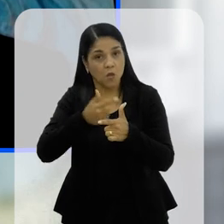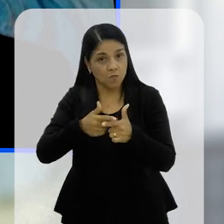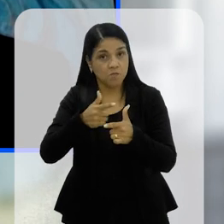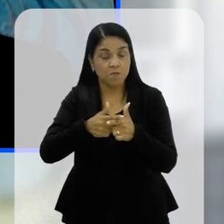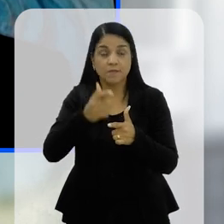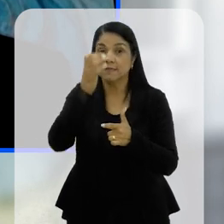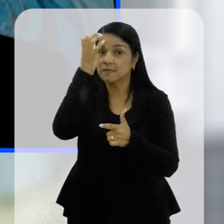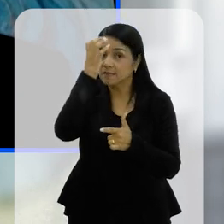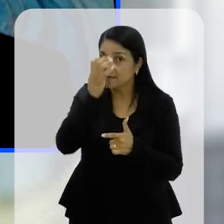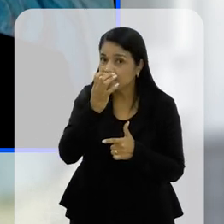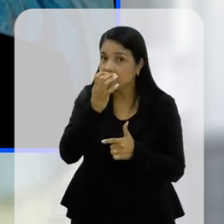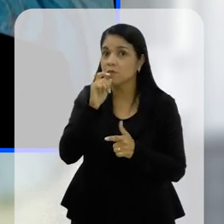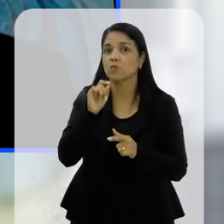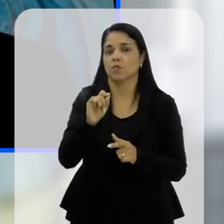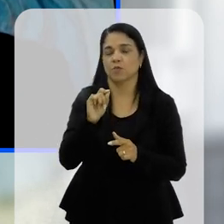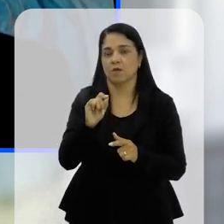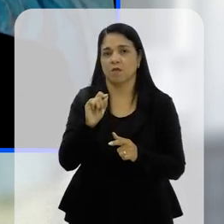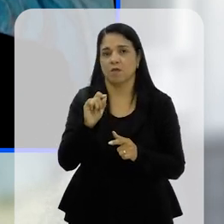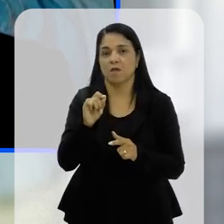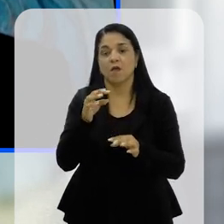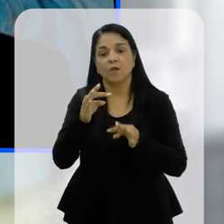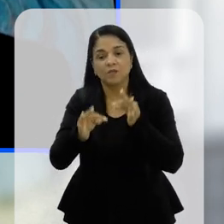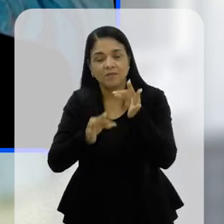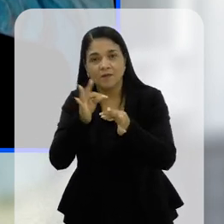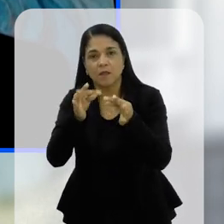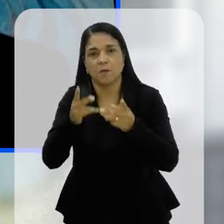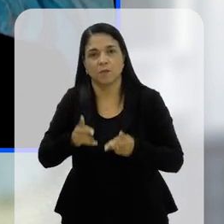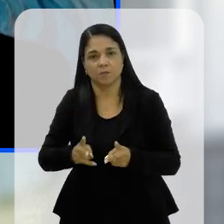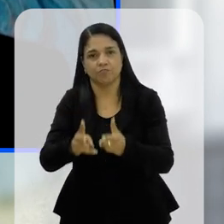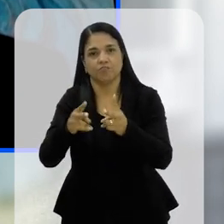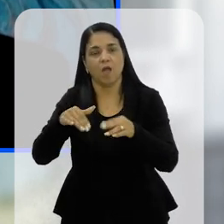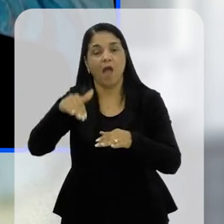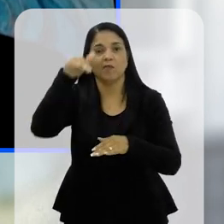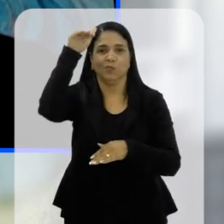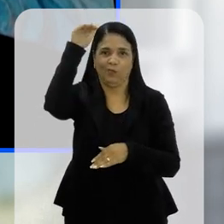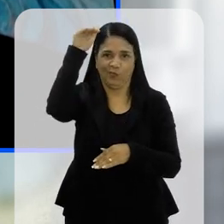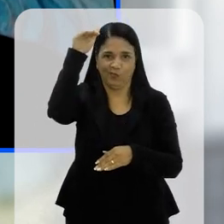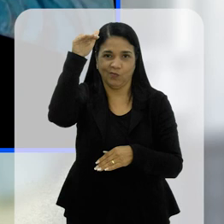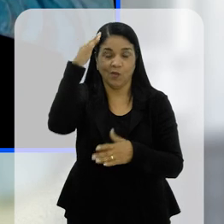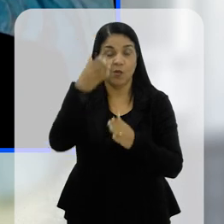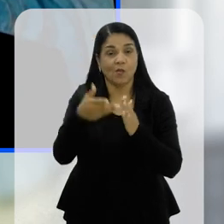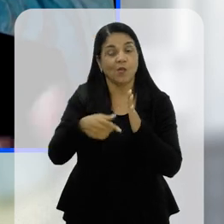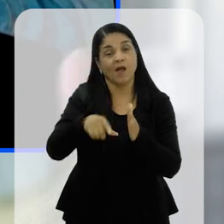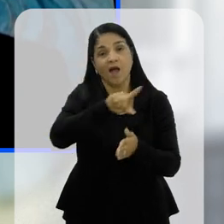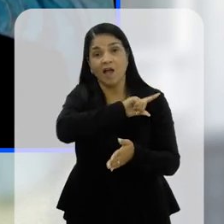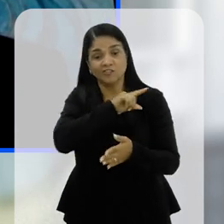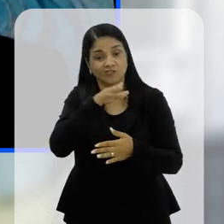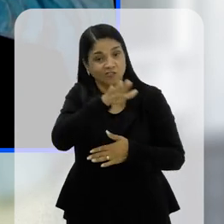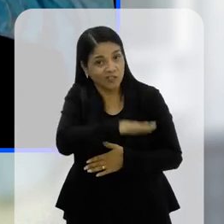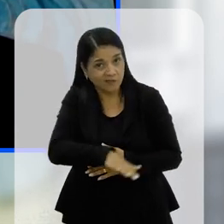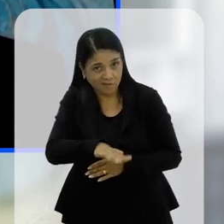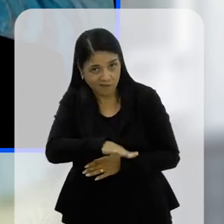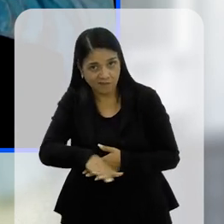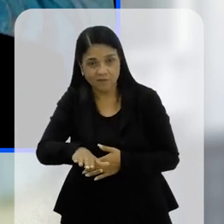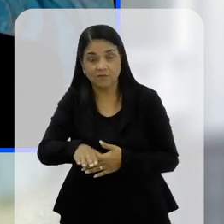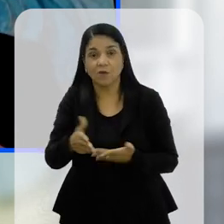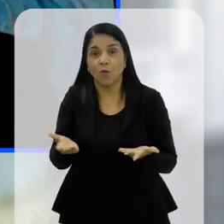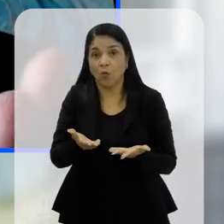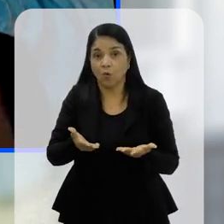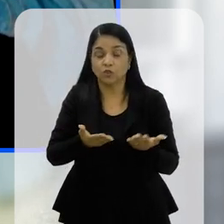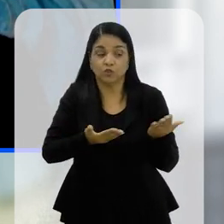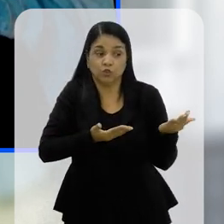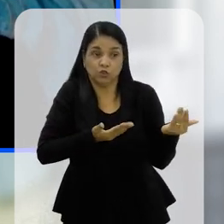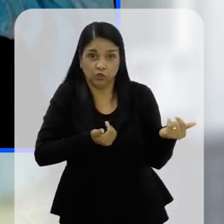com um problema sério, que é a questão do tratamento dessas pessoas, que no passado eram crianças,